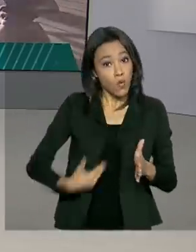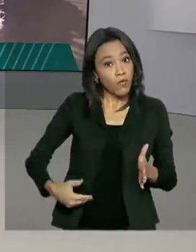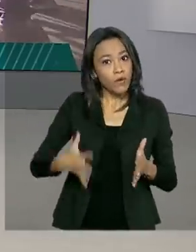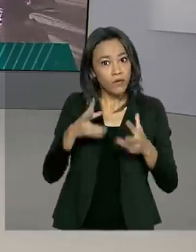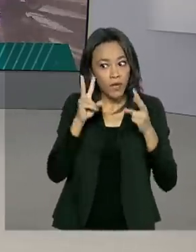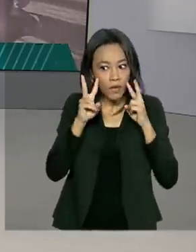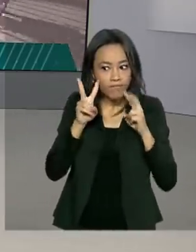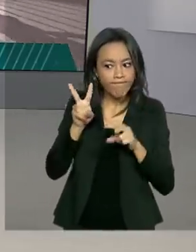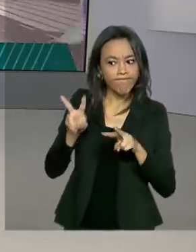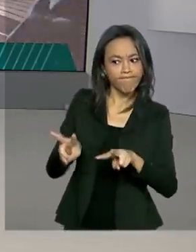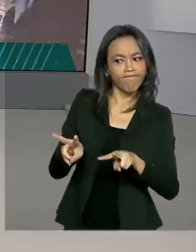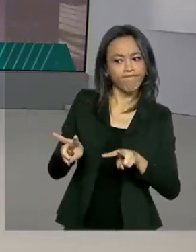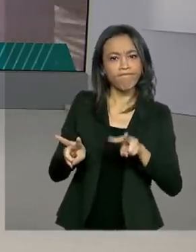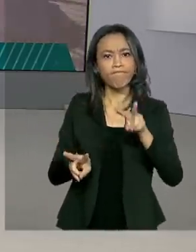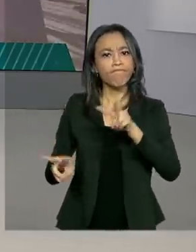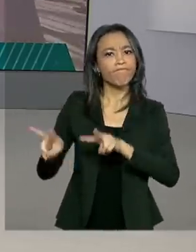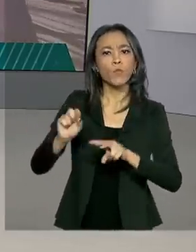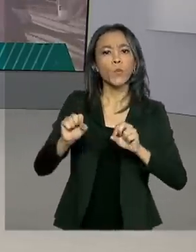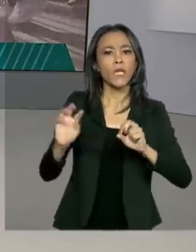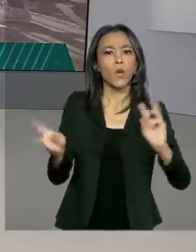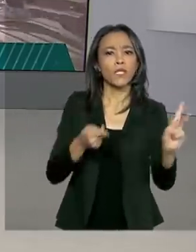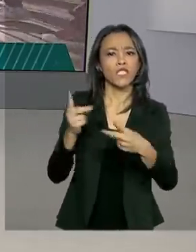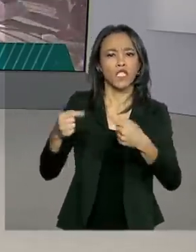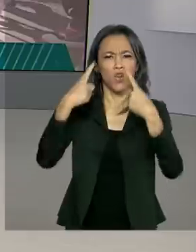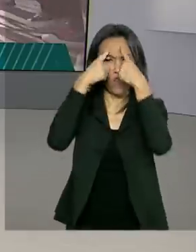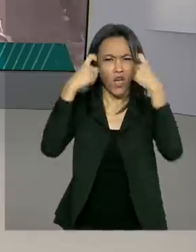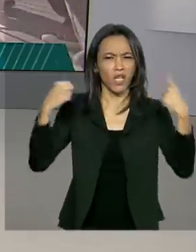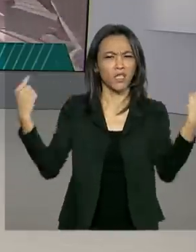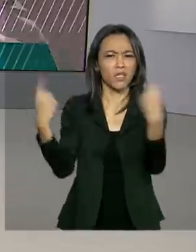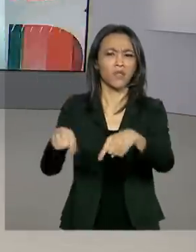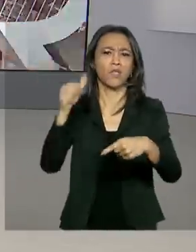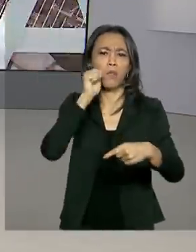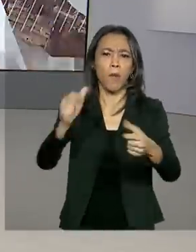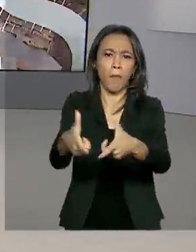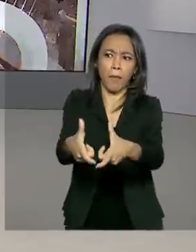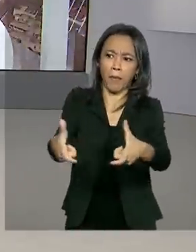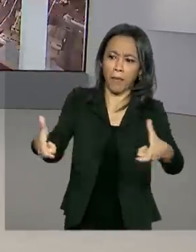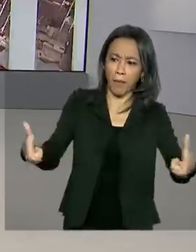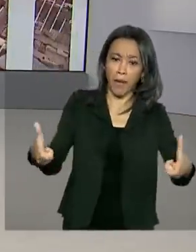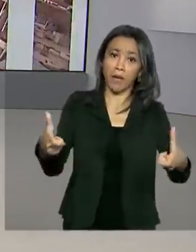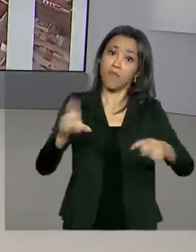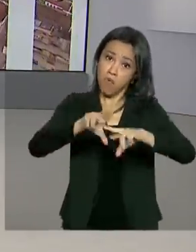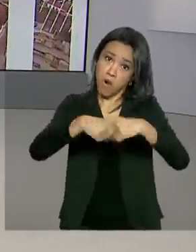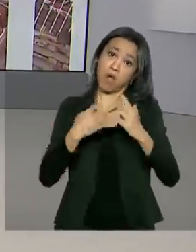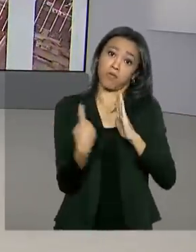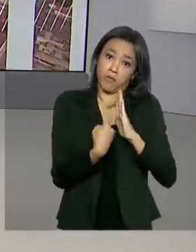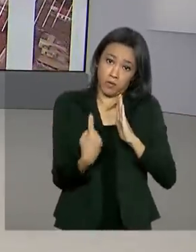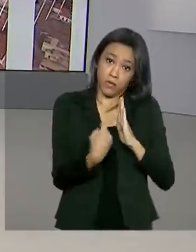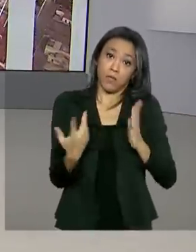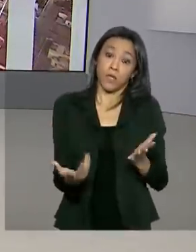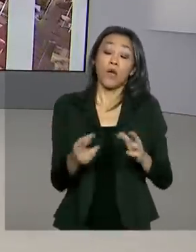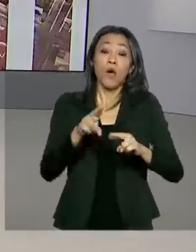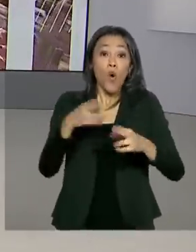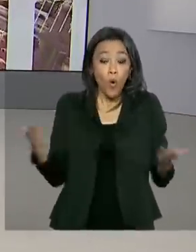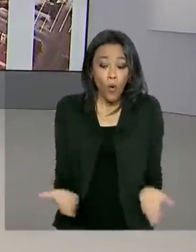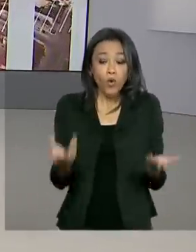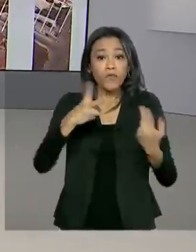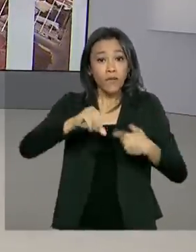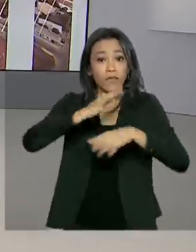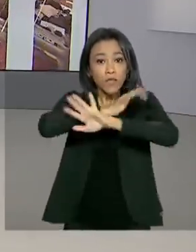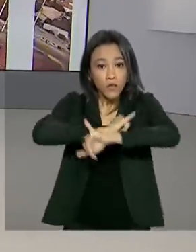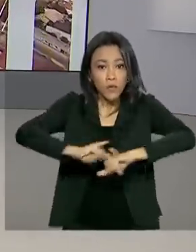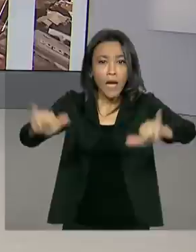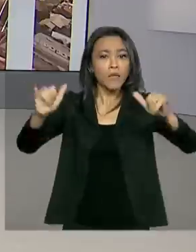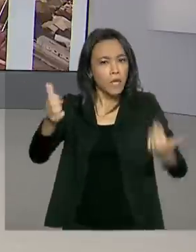olho no aumento de casos de violência contra a mulher nesse momento de distanciamento social. Por isso, uma campanha vai ser lançada hoje para